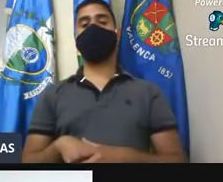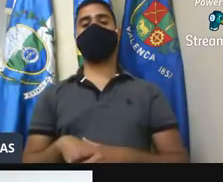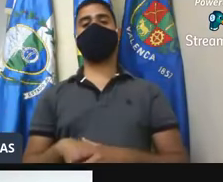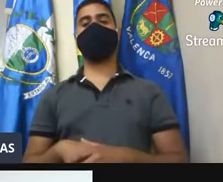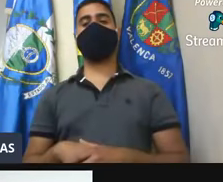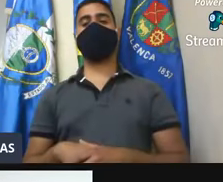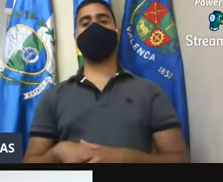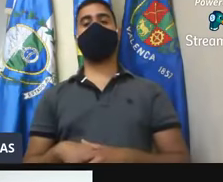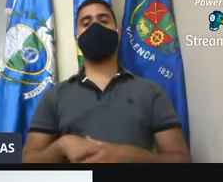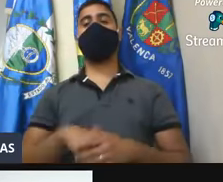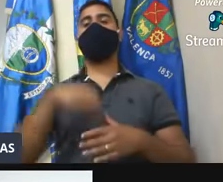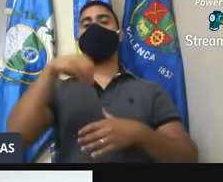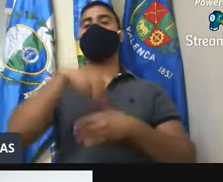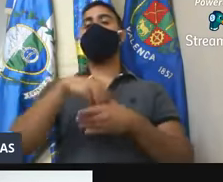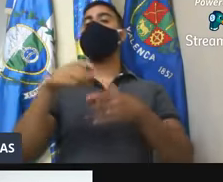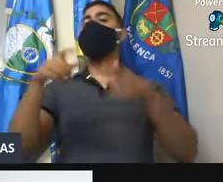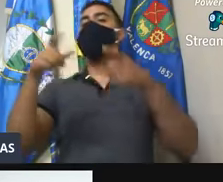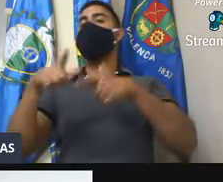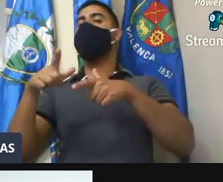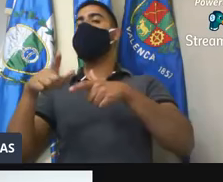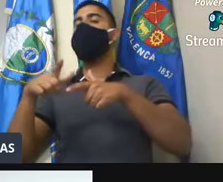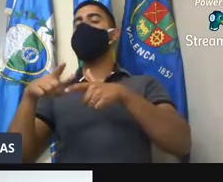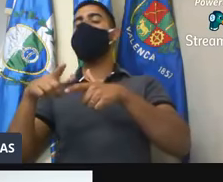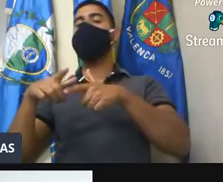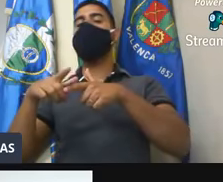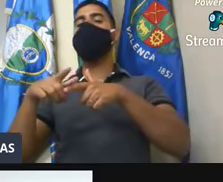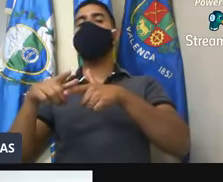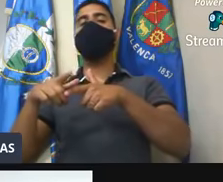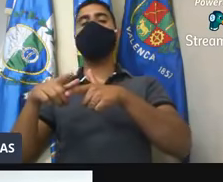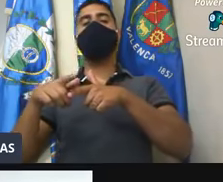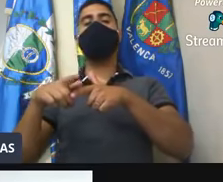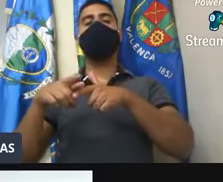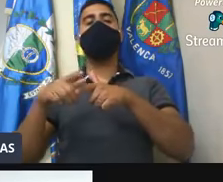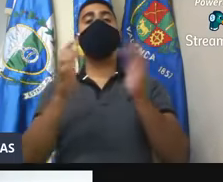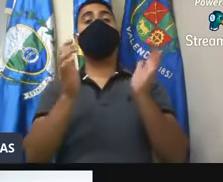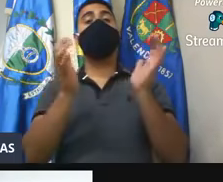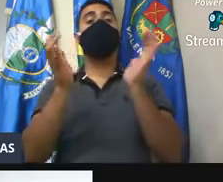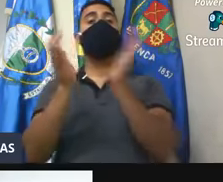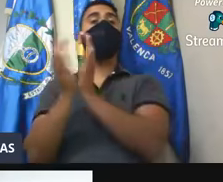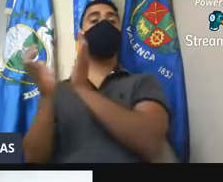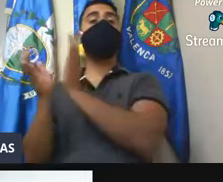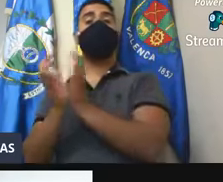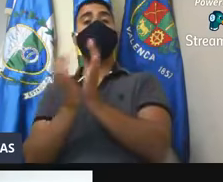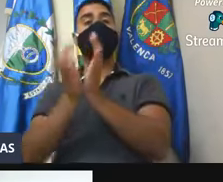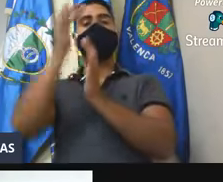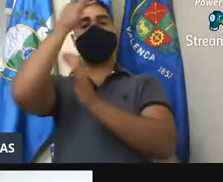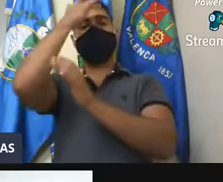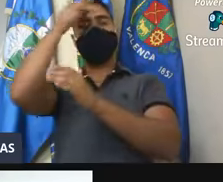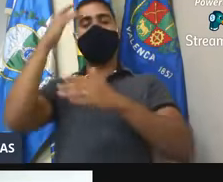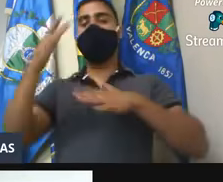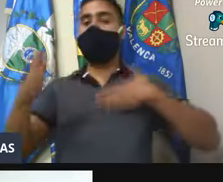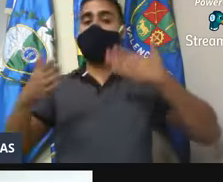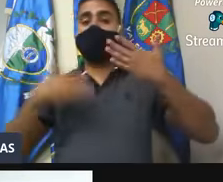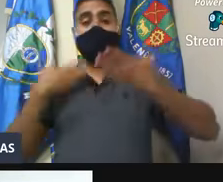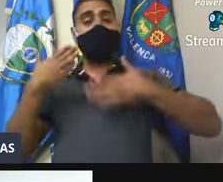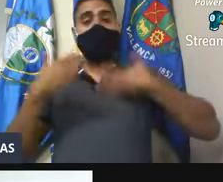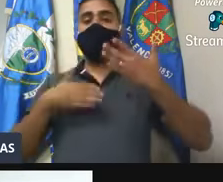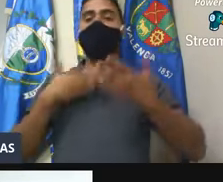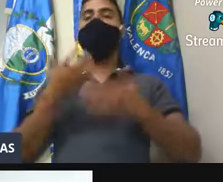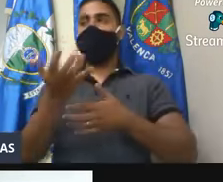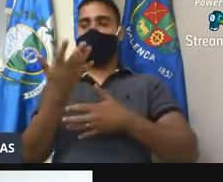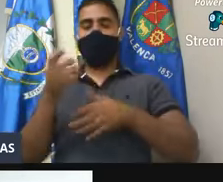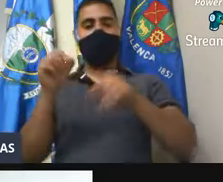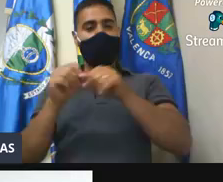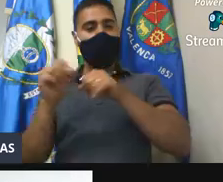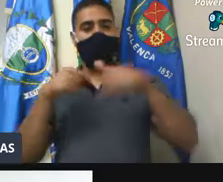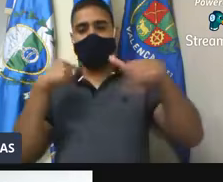dessa, dessa área reservada para esse grupo de pessoas que estão numa empolgação impressionante,